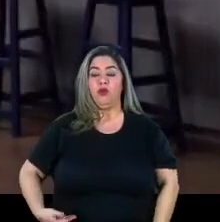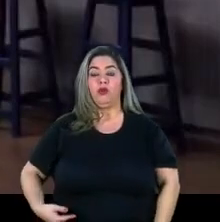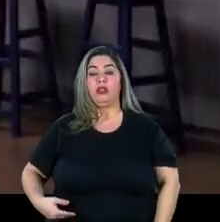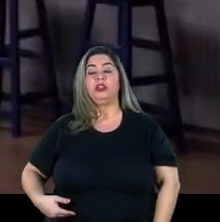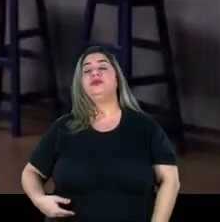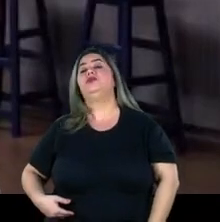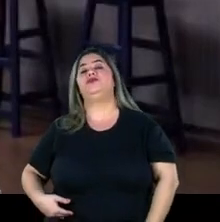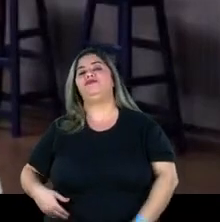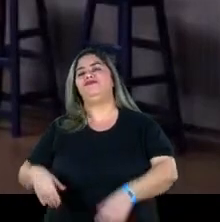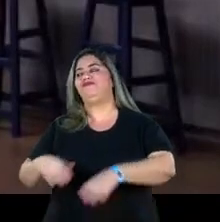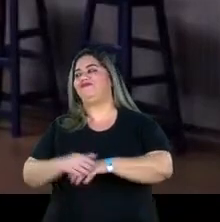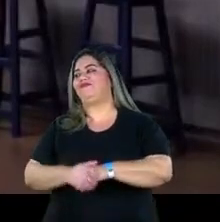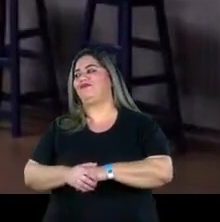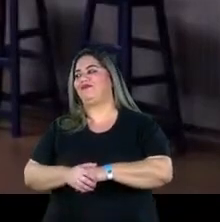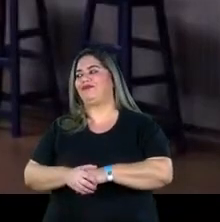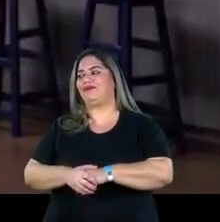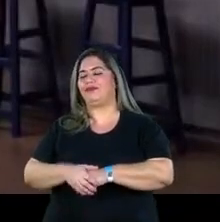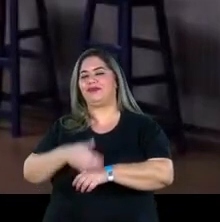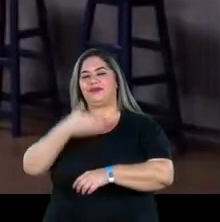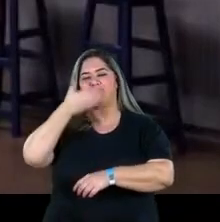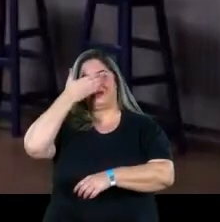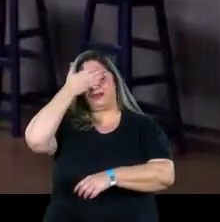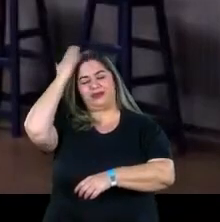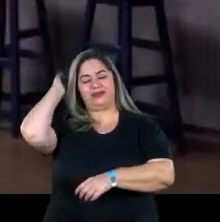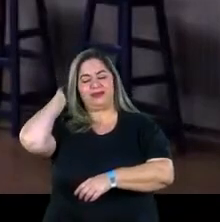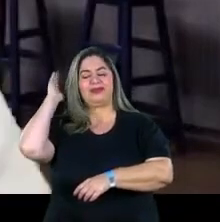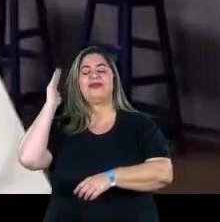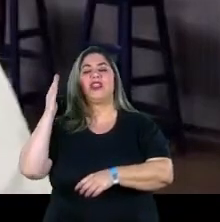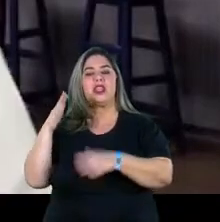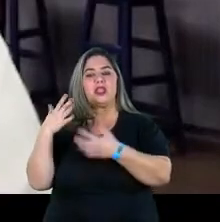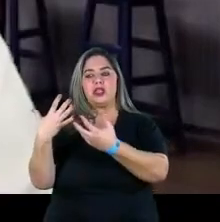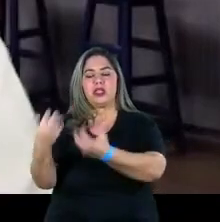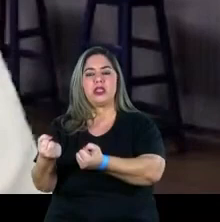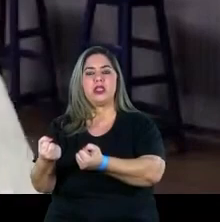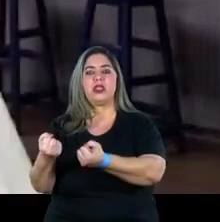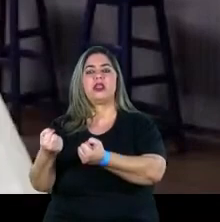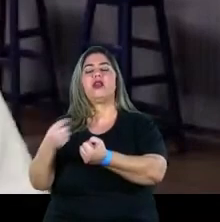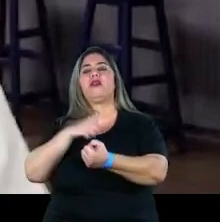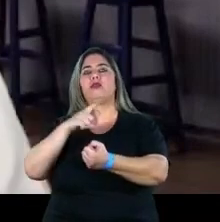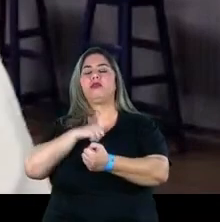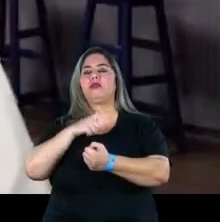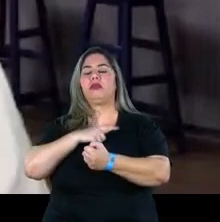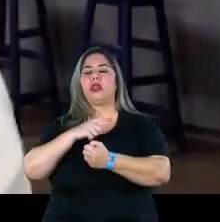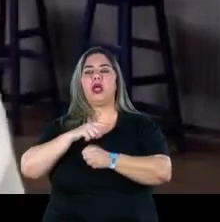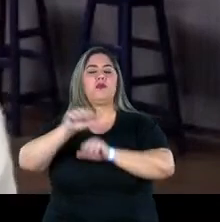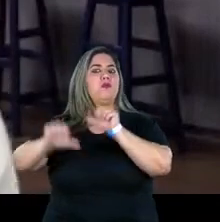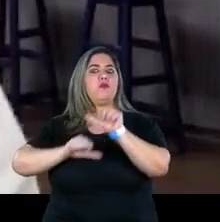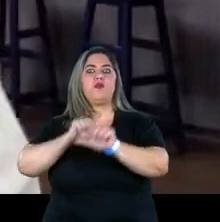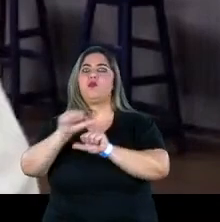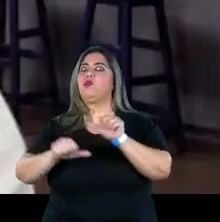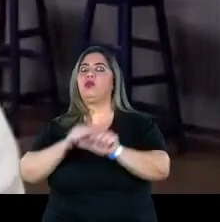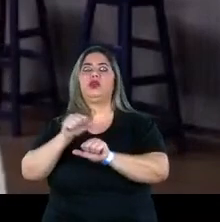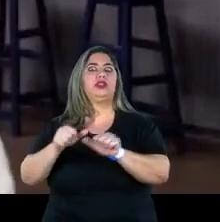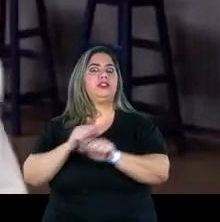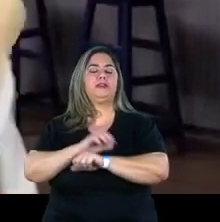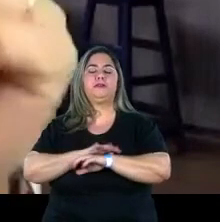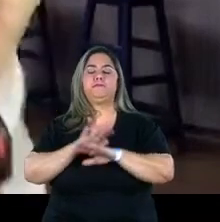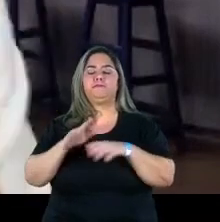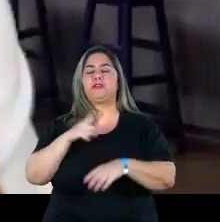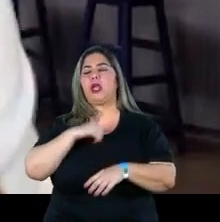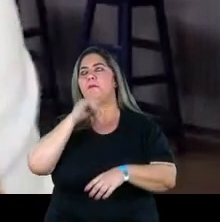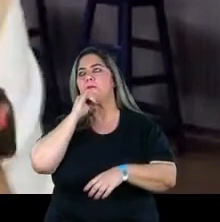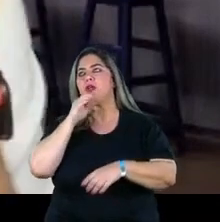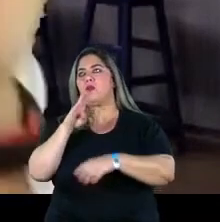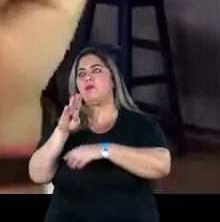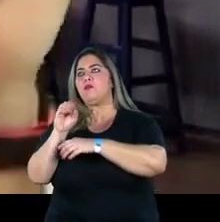assume, a gente tem uma mudança radical em relação a políticas públicas. A primeira coisa que acontece, é só para vocês lembrarem, Bolsa